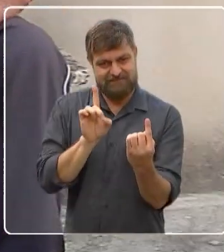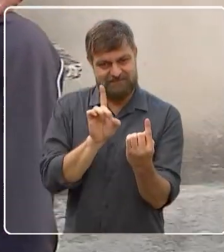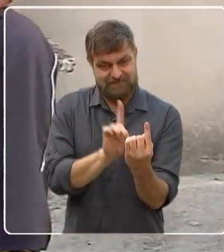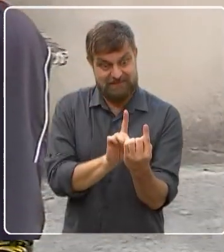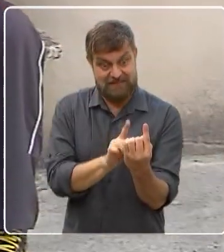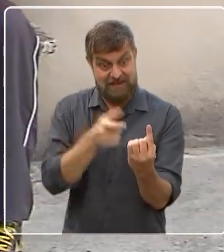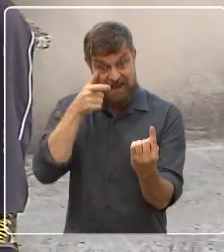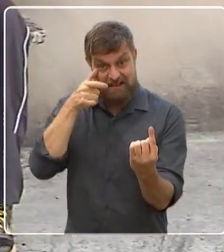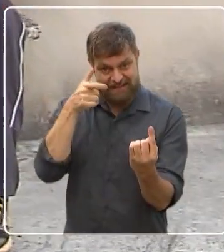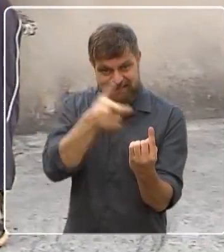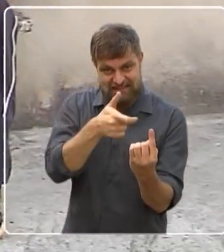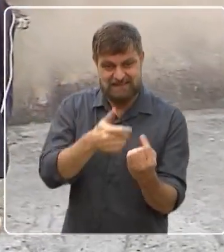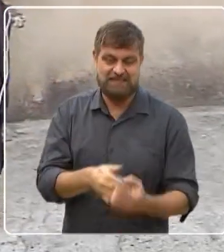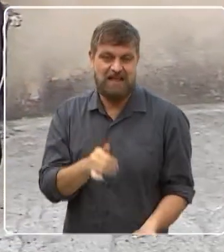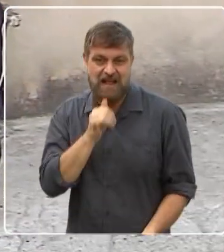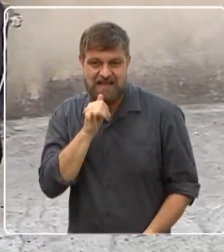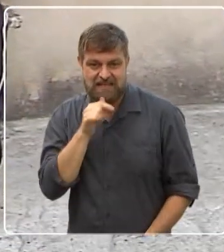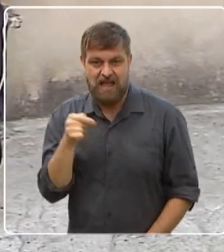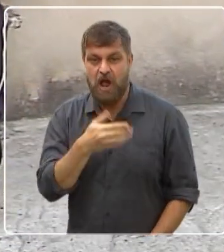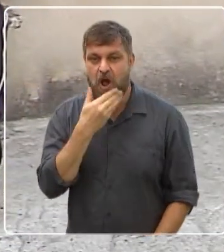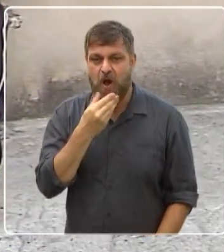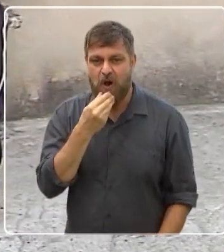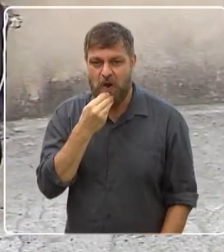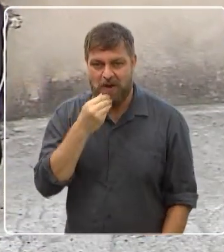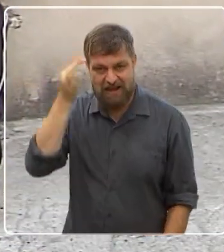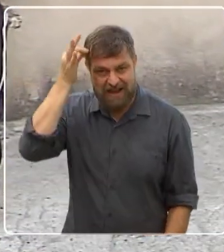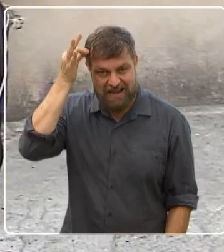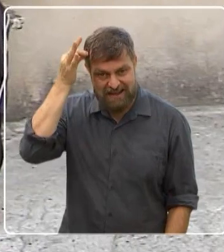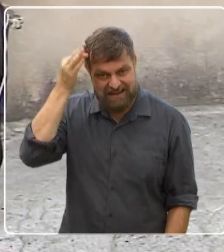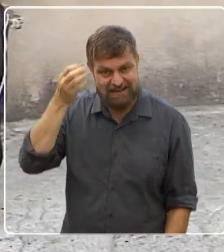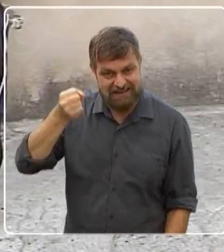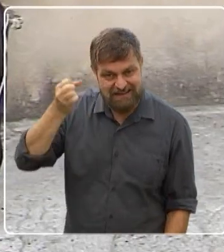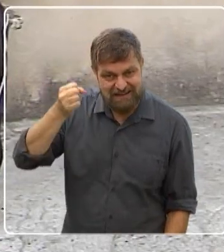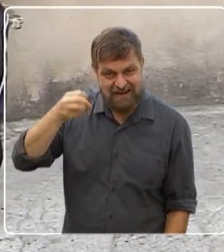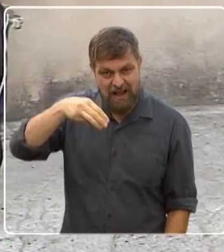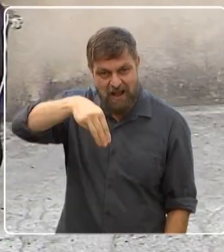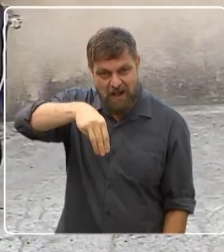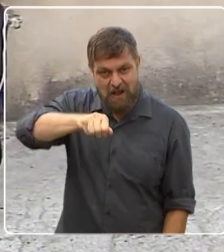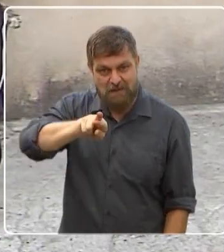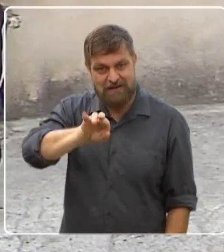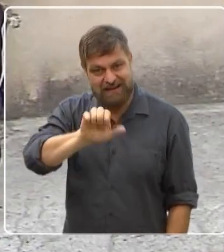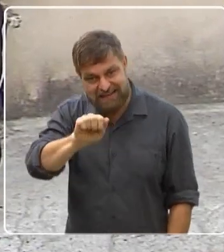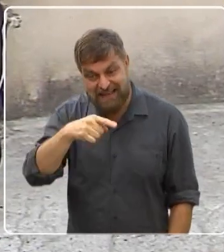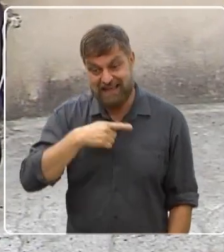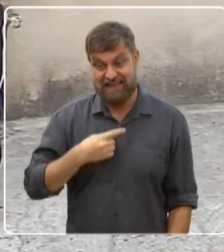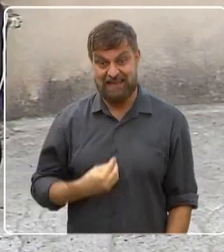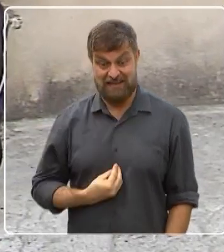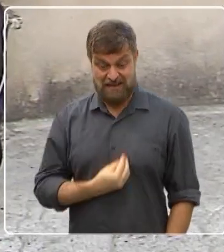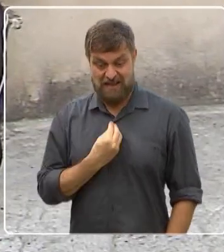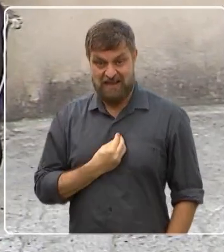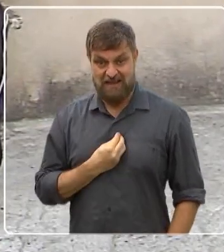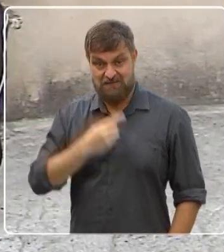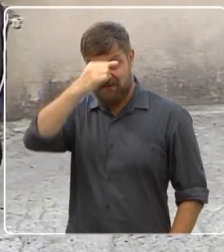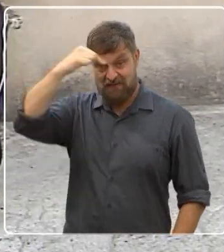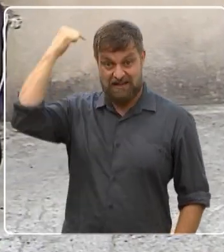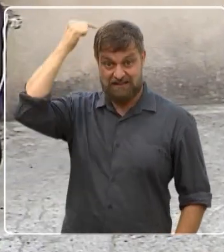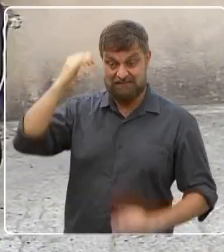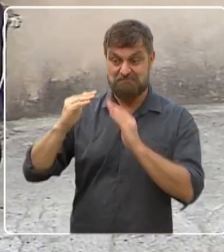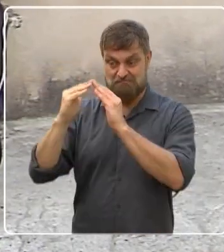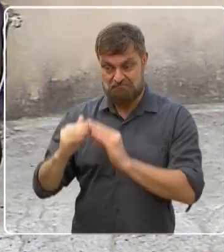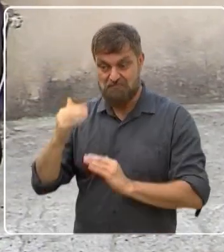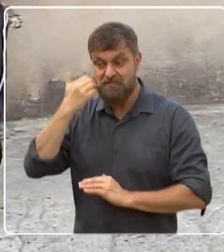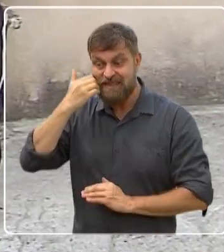bem interessantes, como, por exemplo, é o caso do Seu Zé Maria. Ele mora aqui no Parque Santa Bárbara há 30